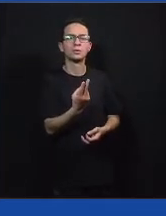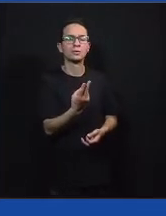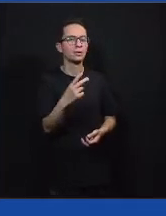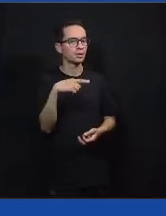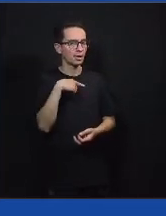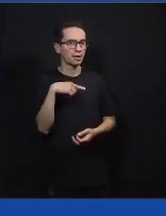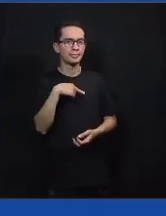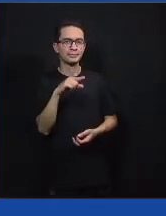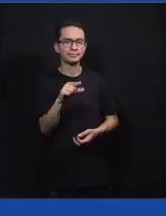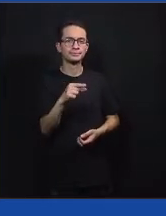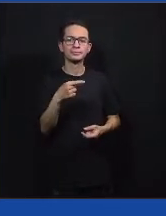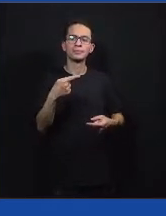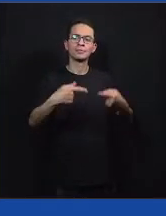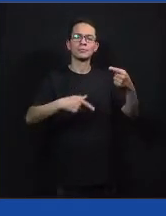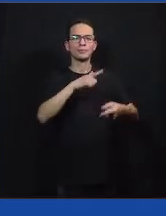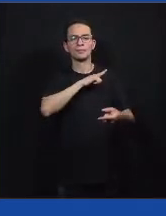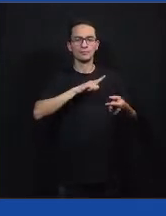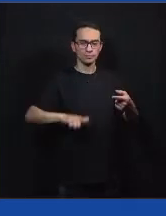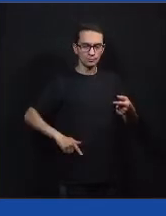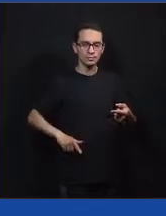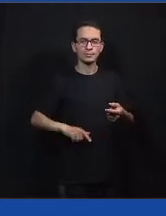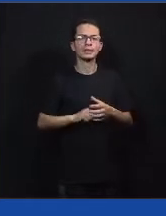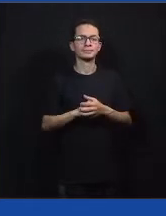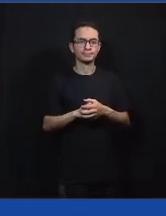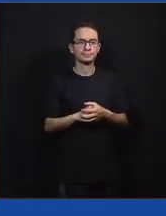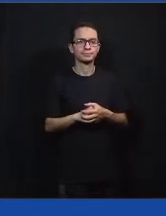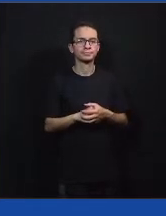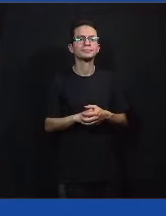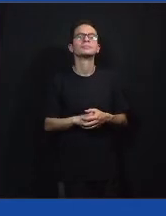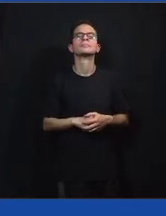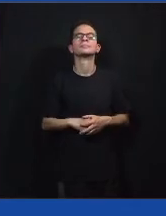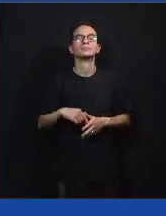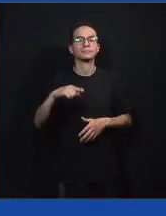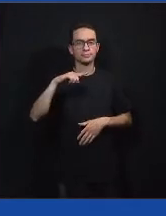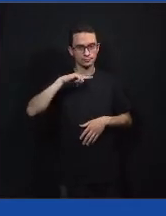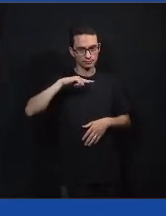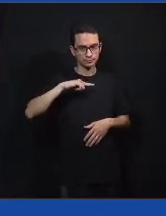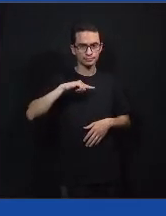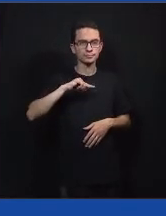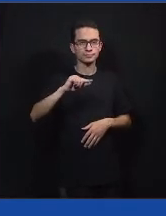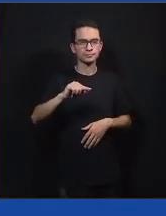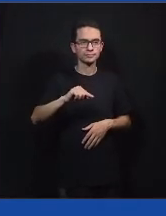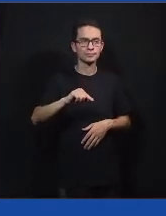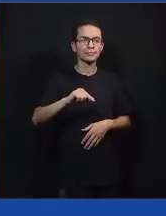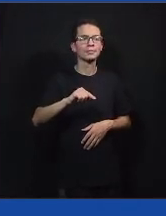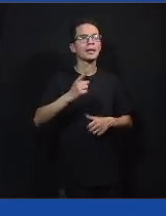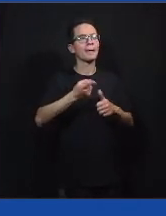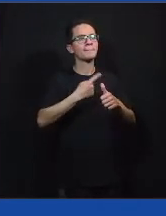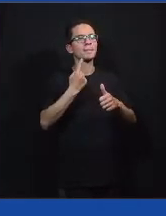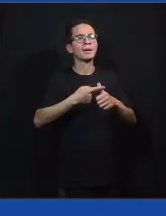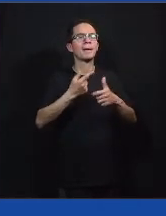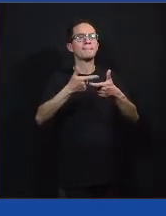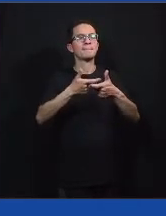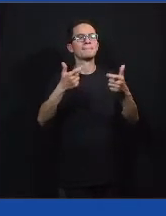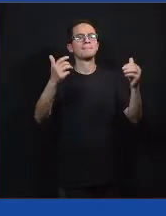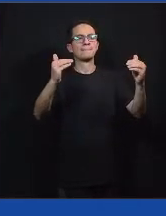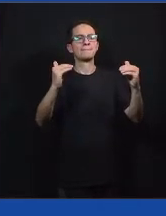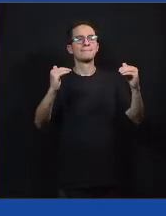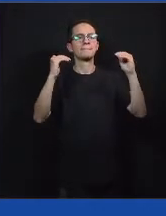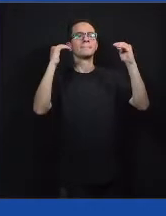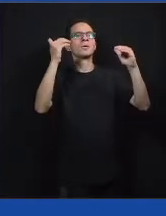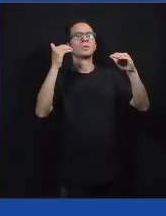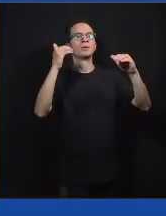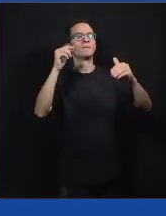construir políticas públicas? Acho que, primeiro de tudo, a gente precisa trazer uma aproximação maior de como são feitas as